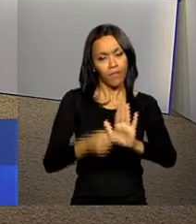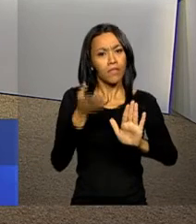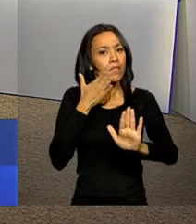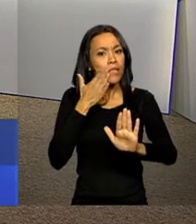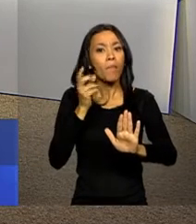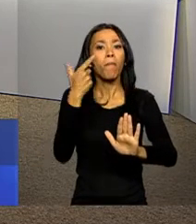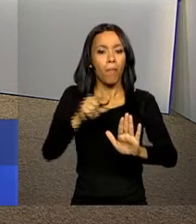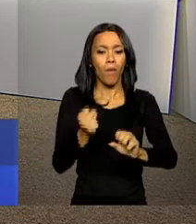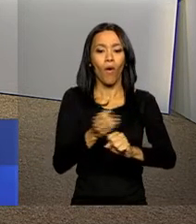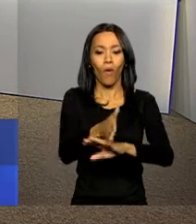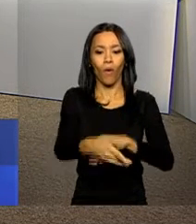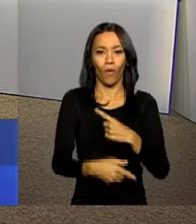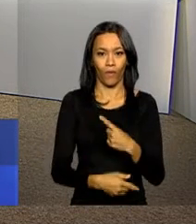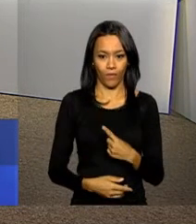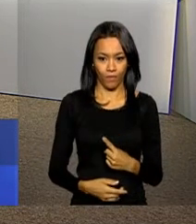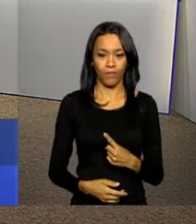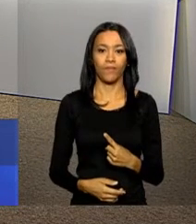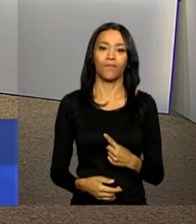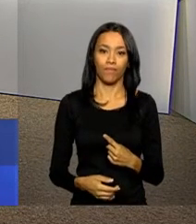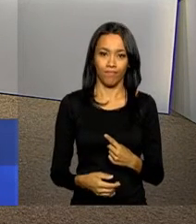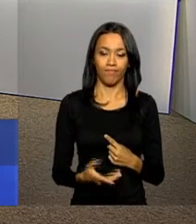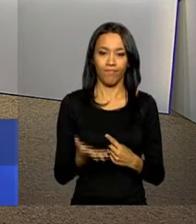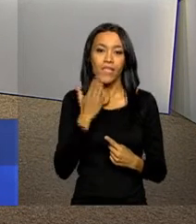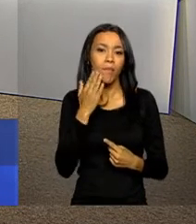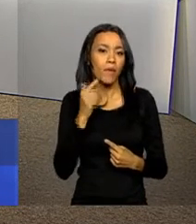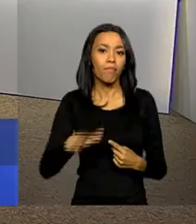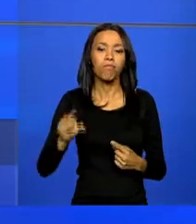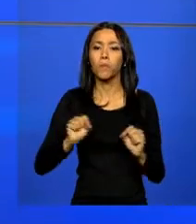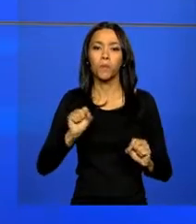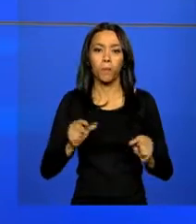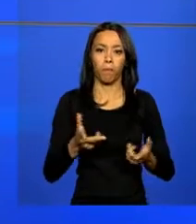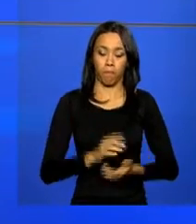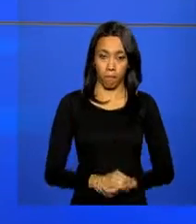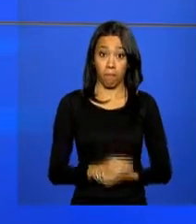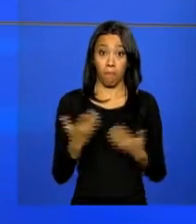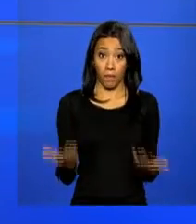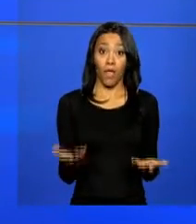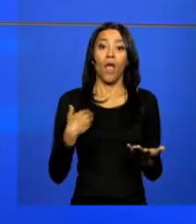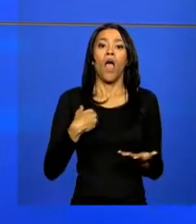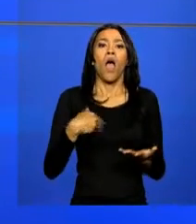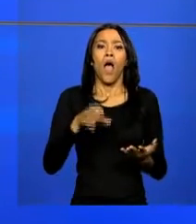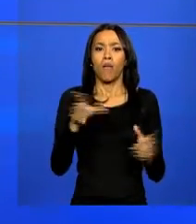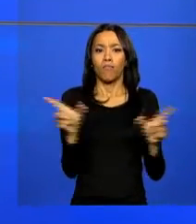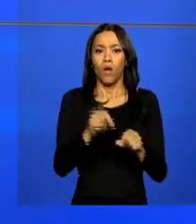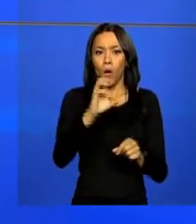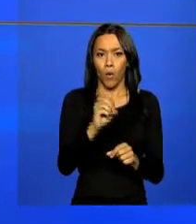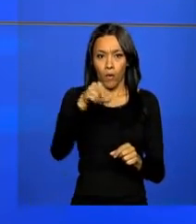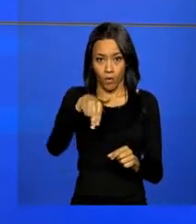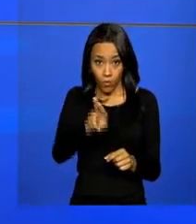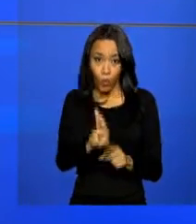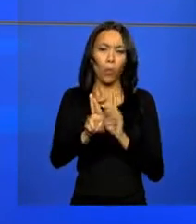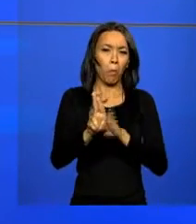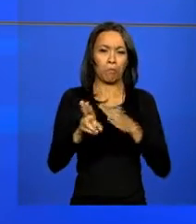transmissão está no Twitter da Fiocruz e na agência Fiocruz de Notícias. A Organização das Nações Unidas manifestou